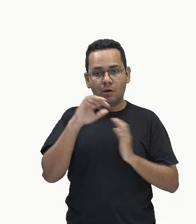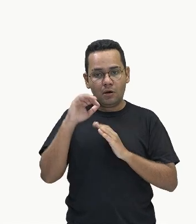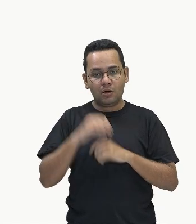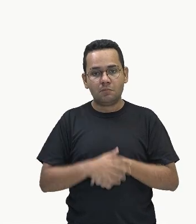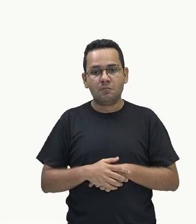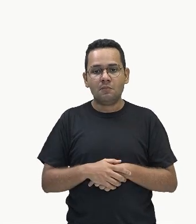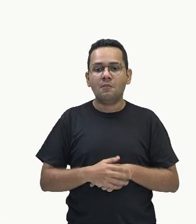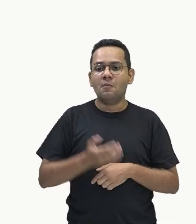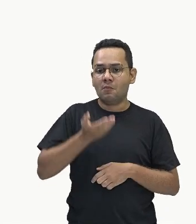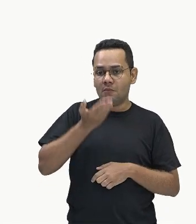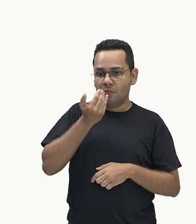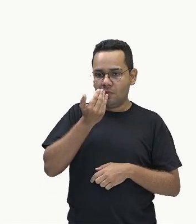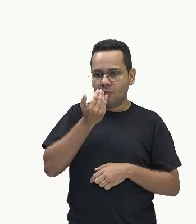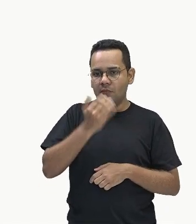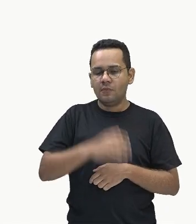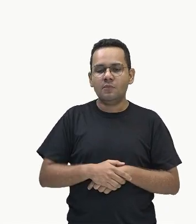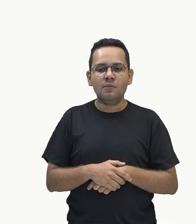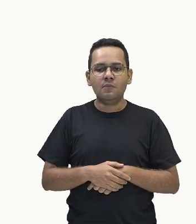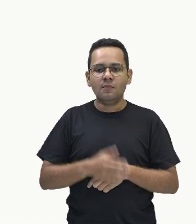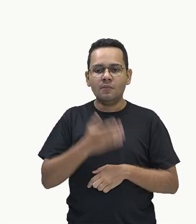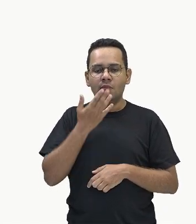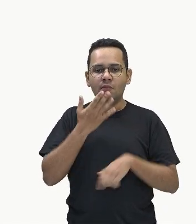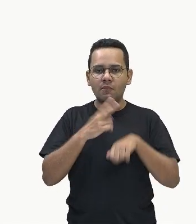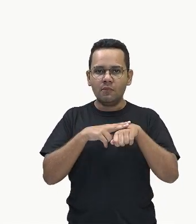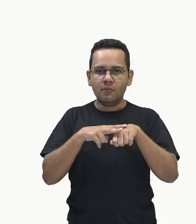Alimentos, que está aqui representado pelo verde,